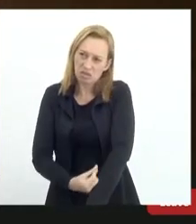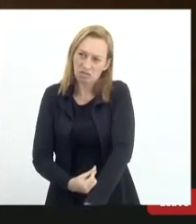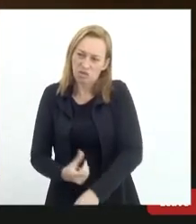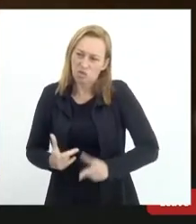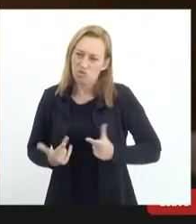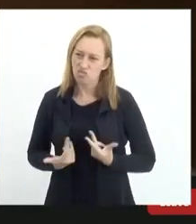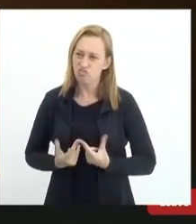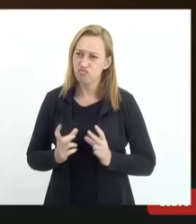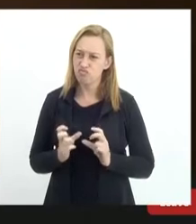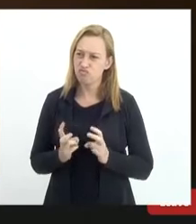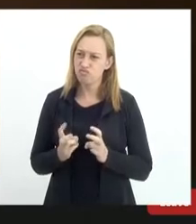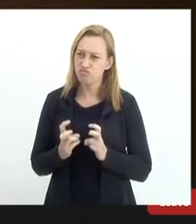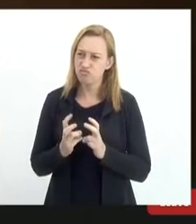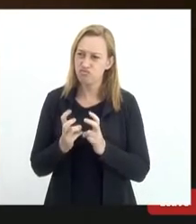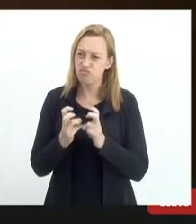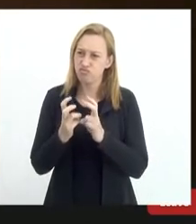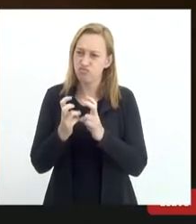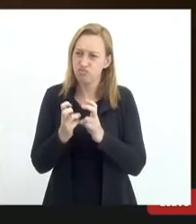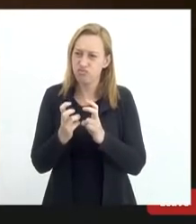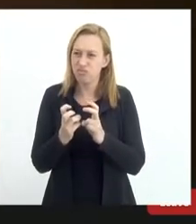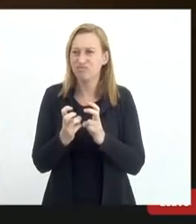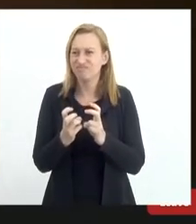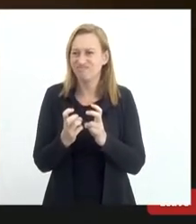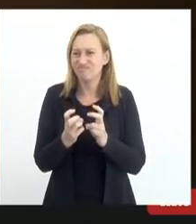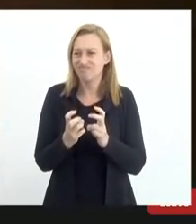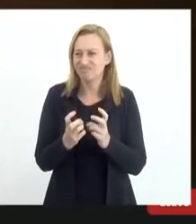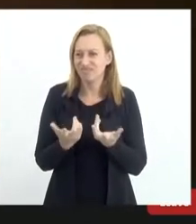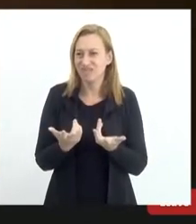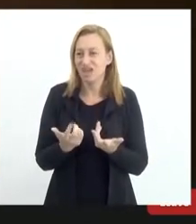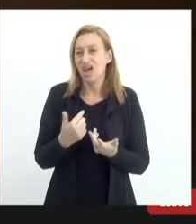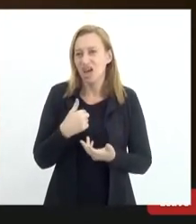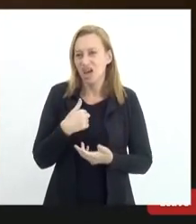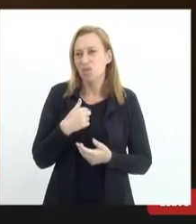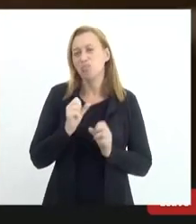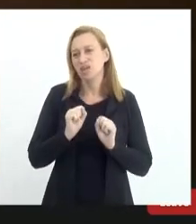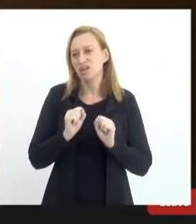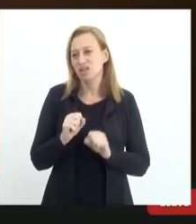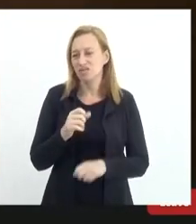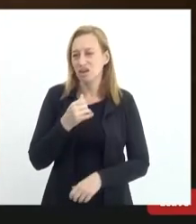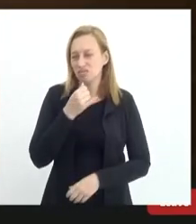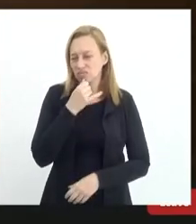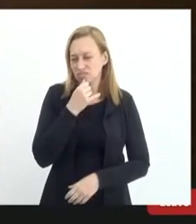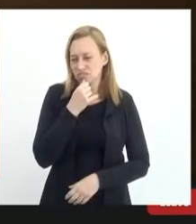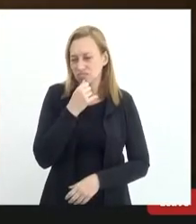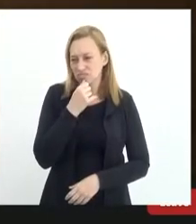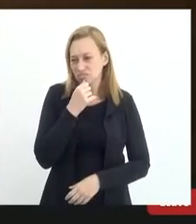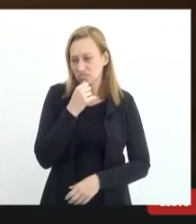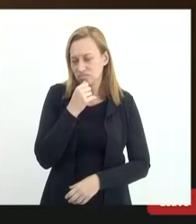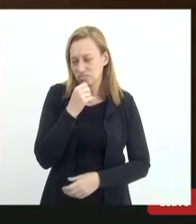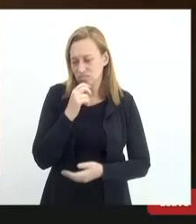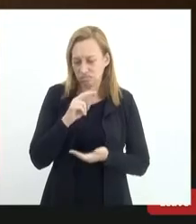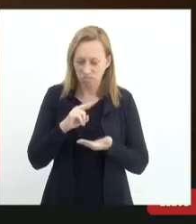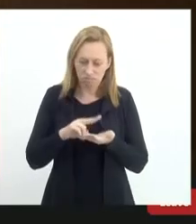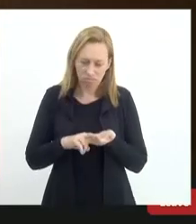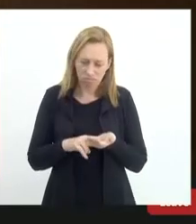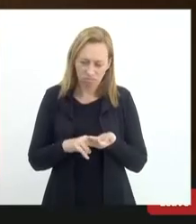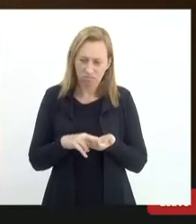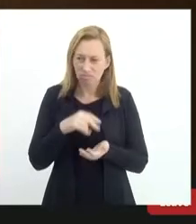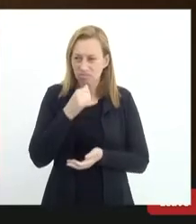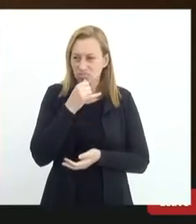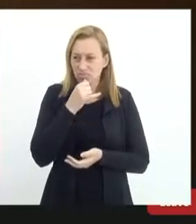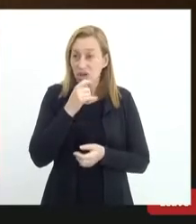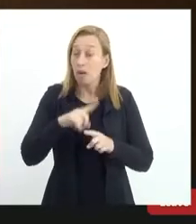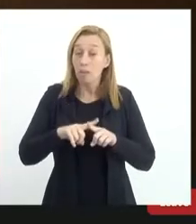vez de decidir ficar deprimida numa cama, eu abracei o que meu filho me